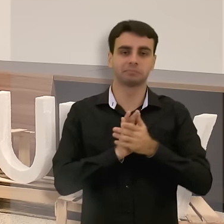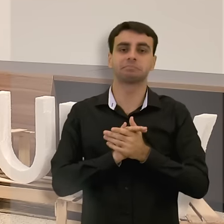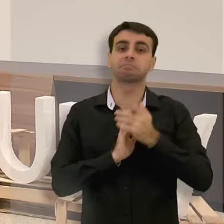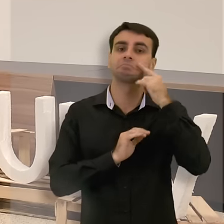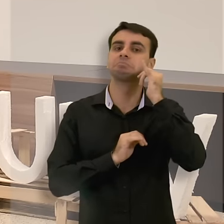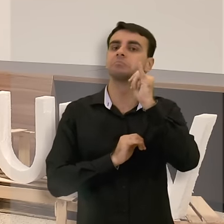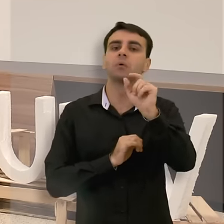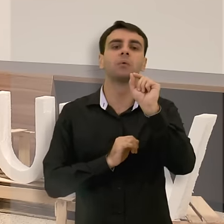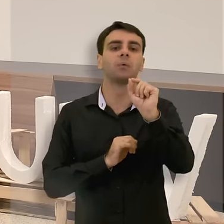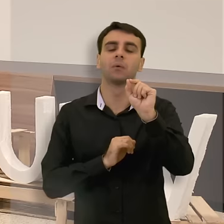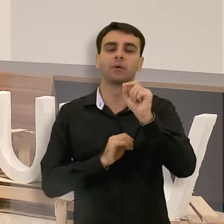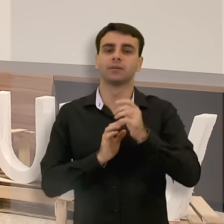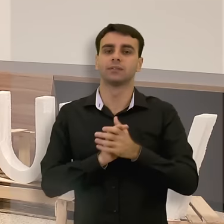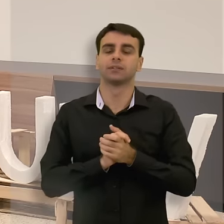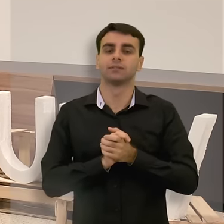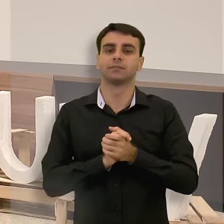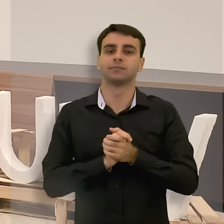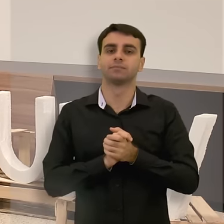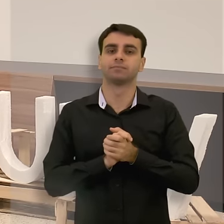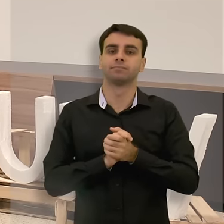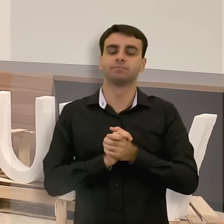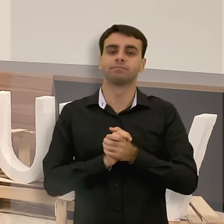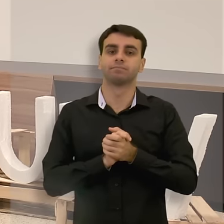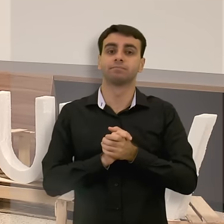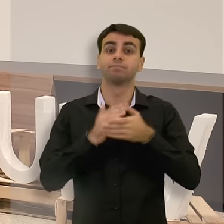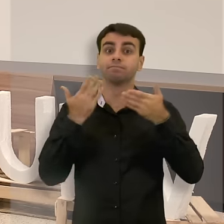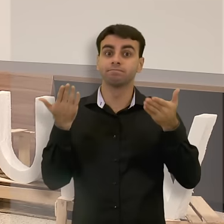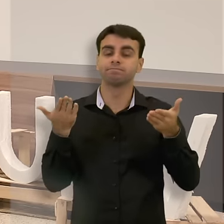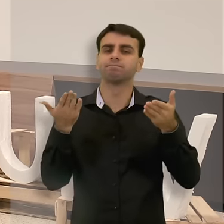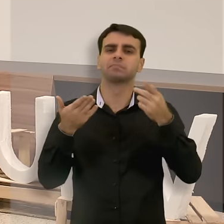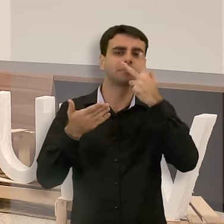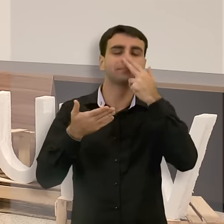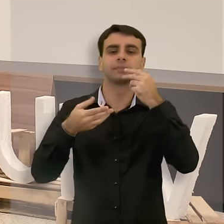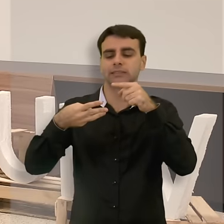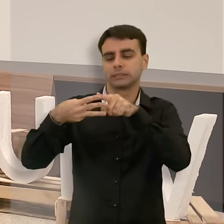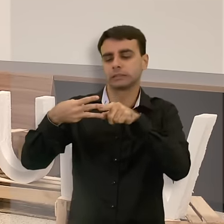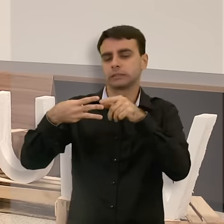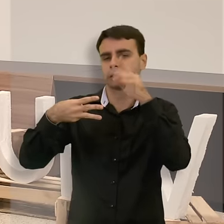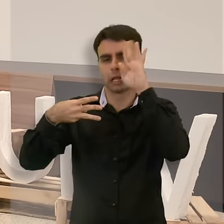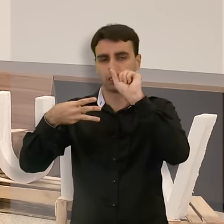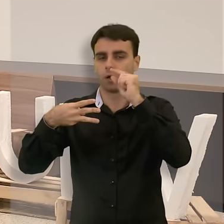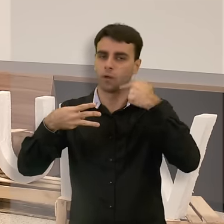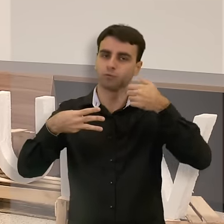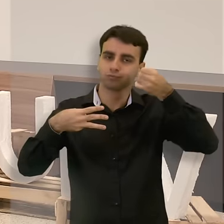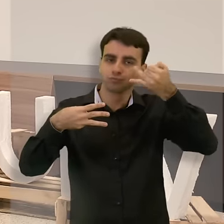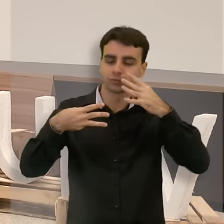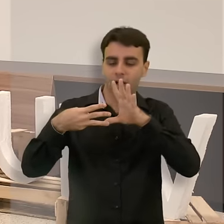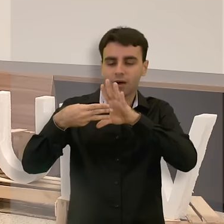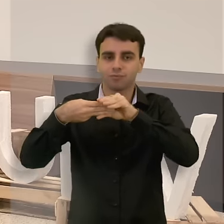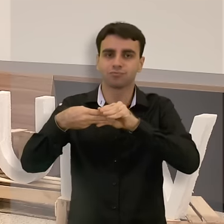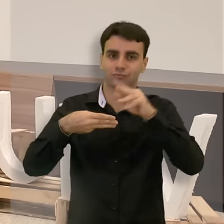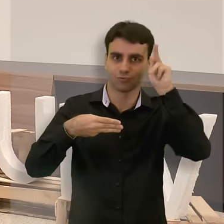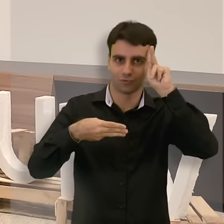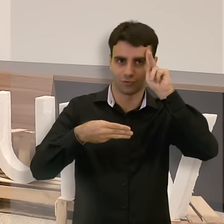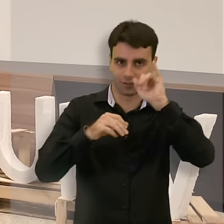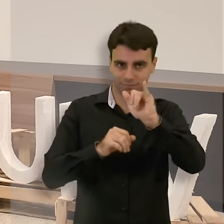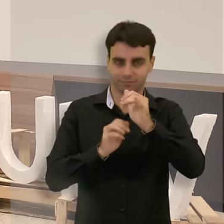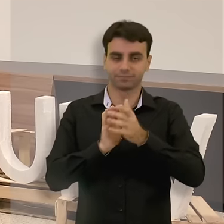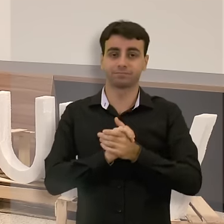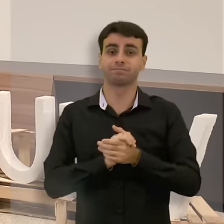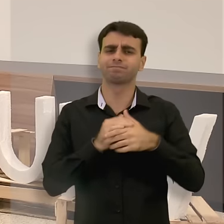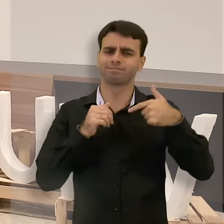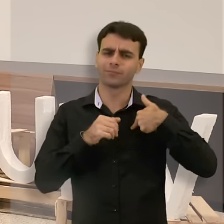eu prefiro contar uma história do que falar disso teoricamente. Eu,